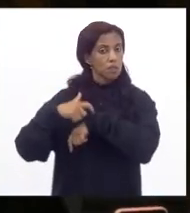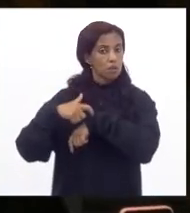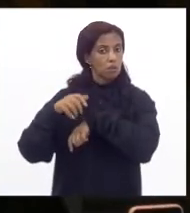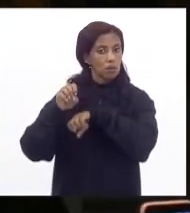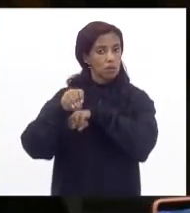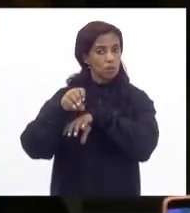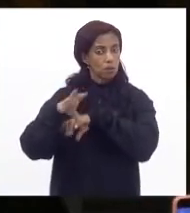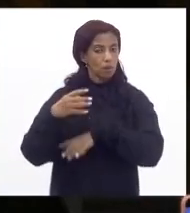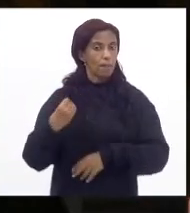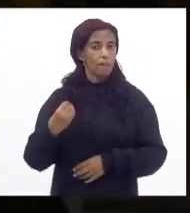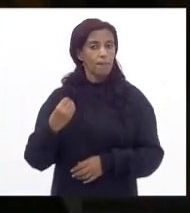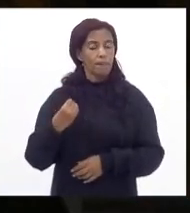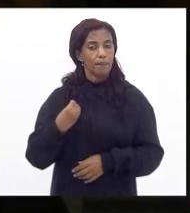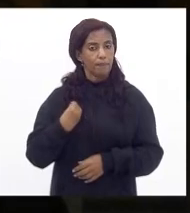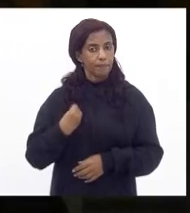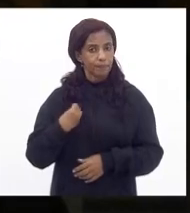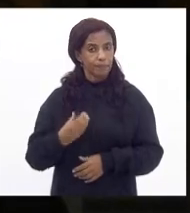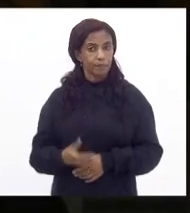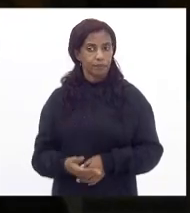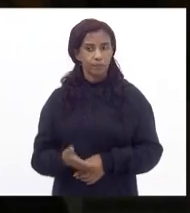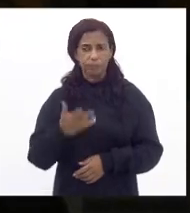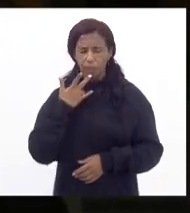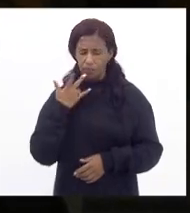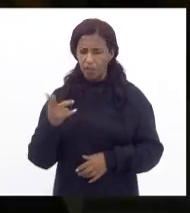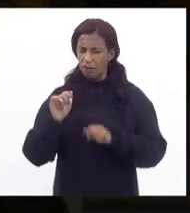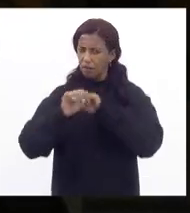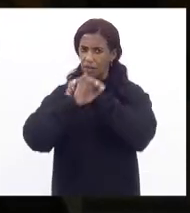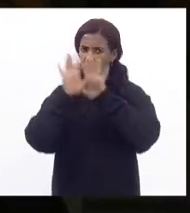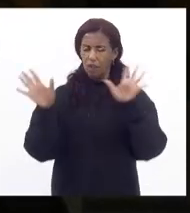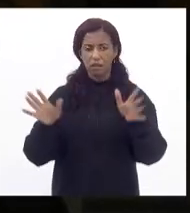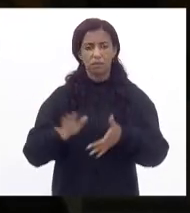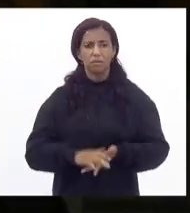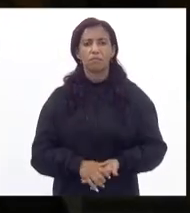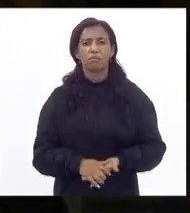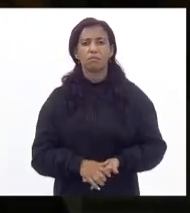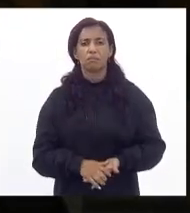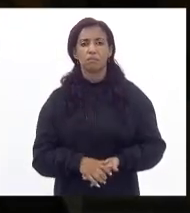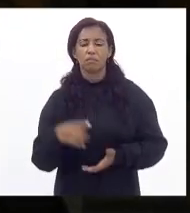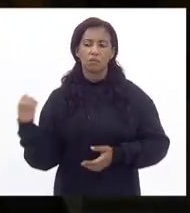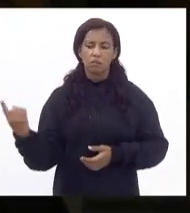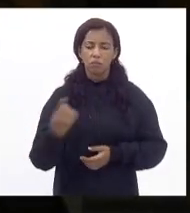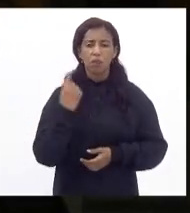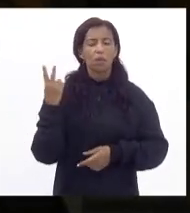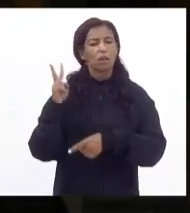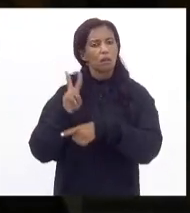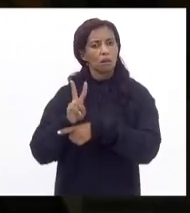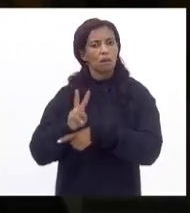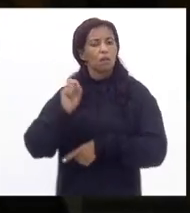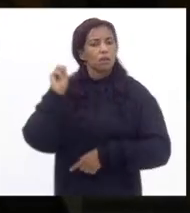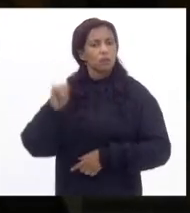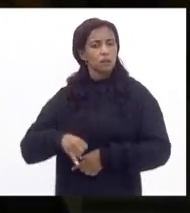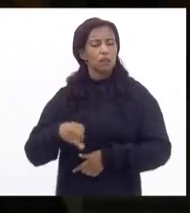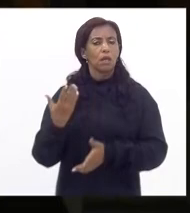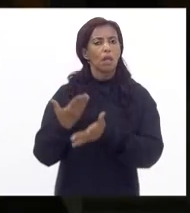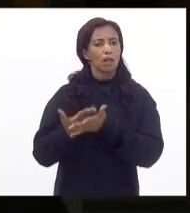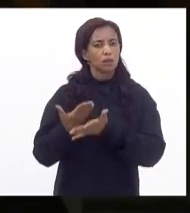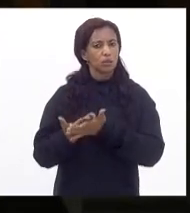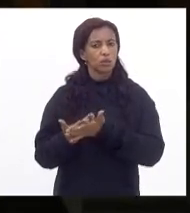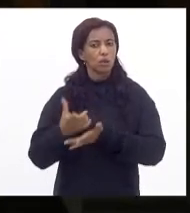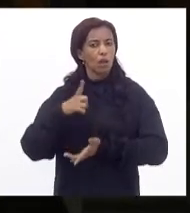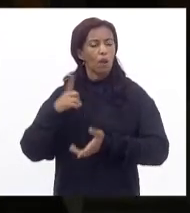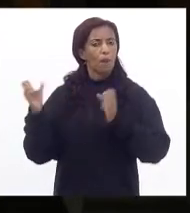educação presencial quero deixar isso aqui muito claro muito nítido nós defendemos sim que as escolas